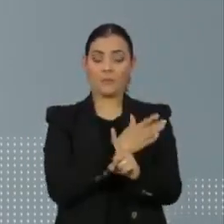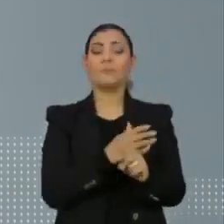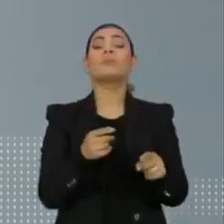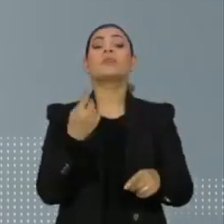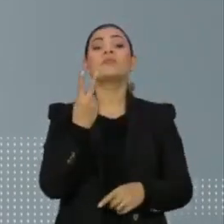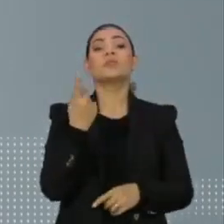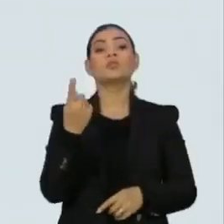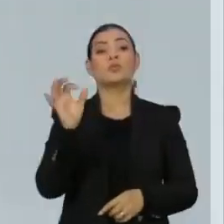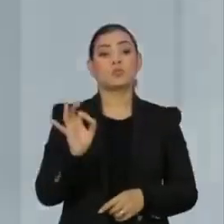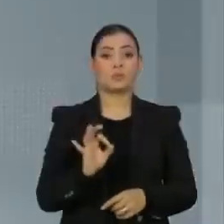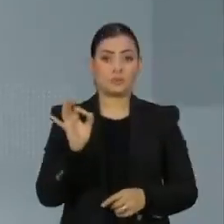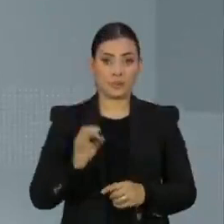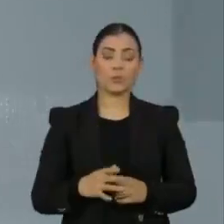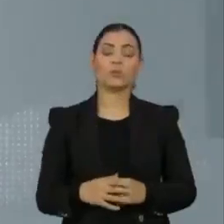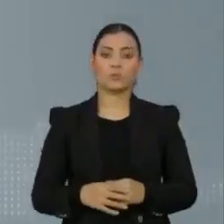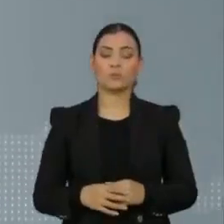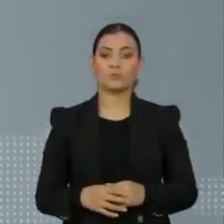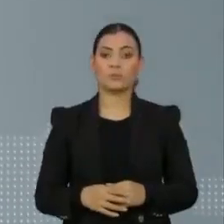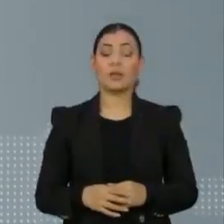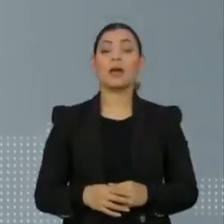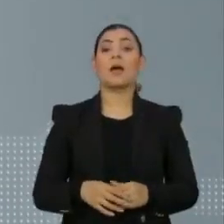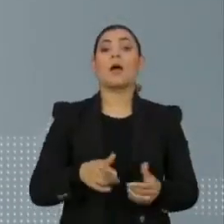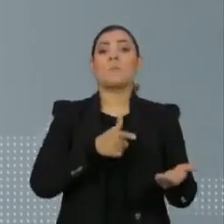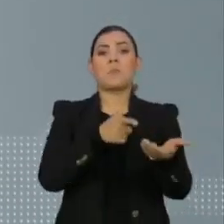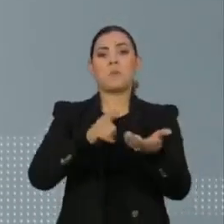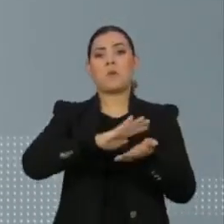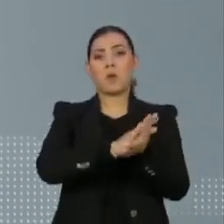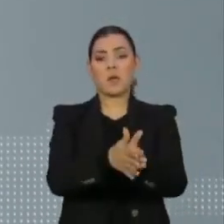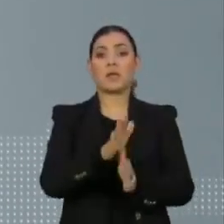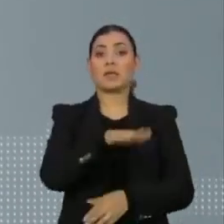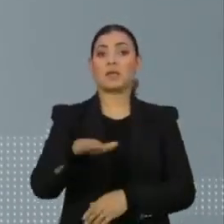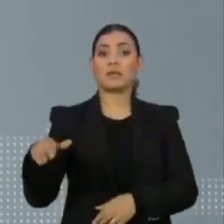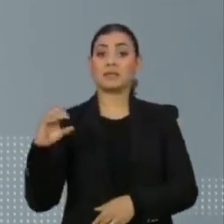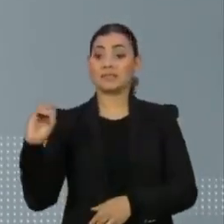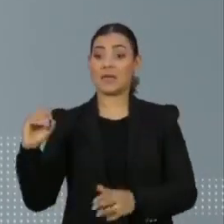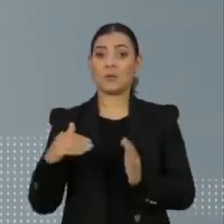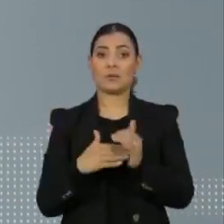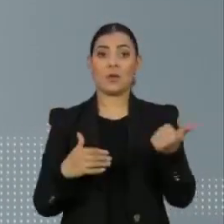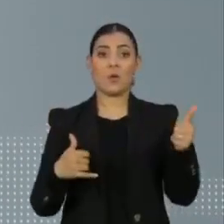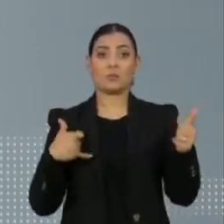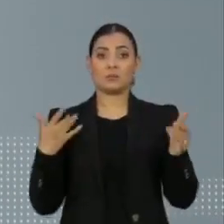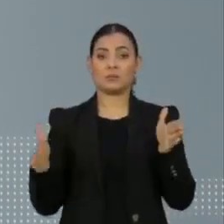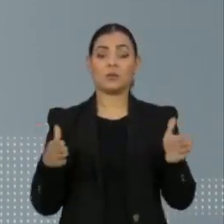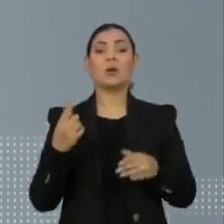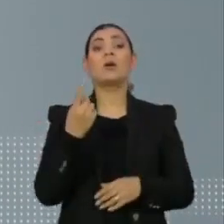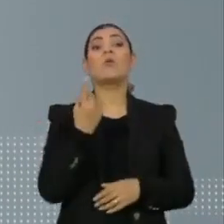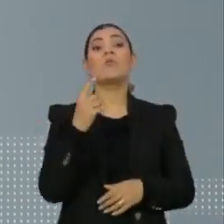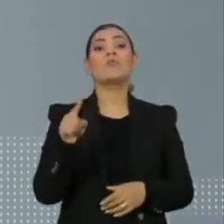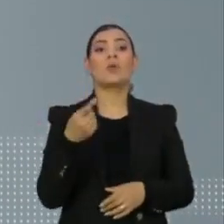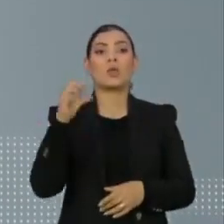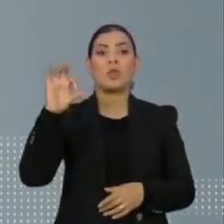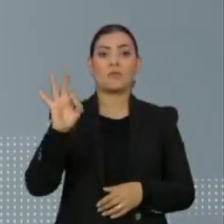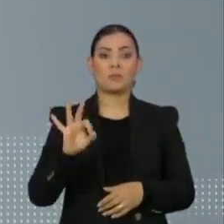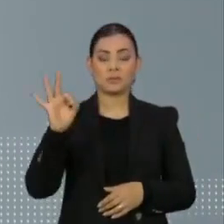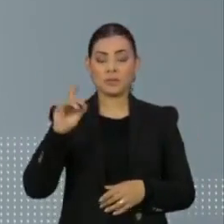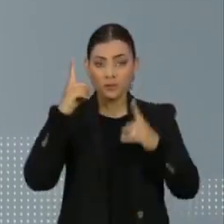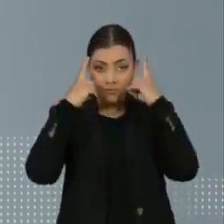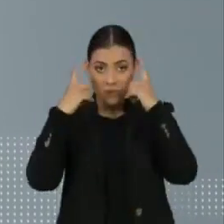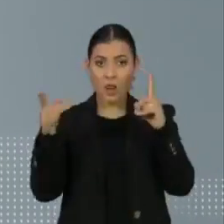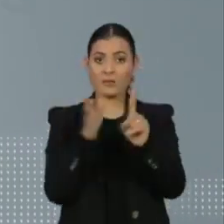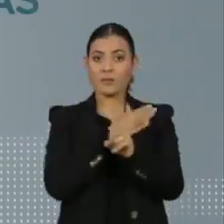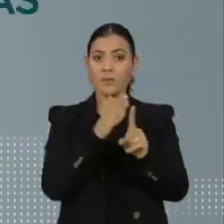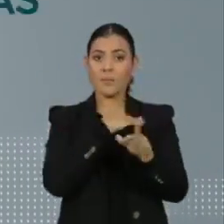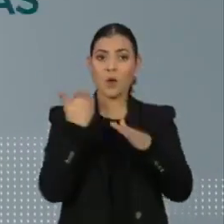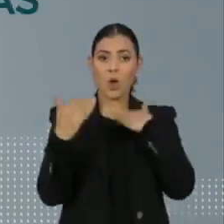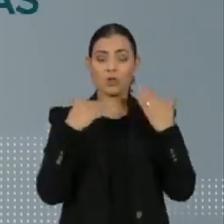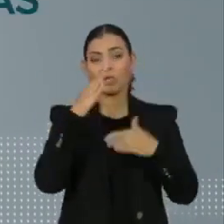21%. Os assassinatos de crianças de 0 a 11 anos subiram 1,9%. E as mortes violentas e